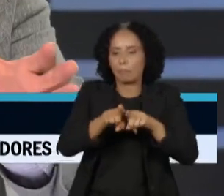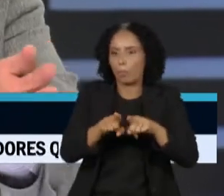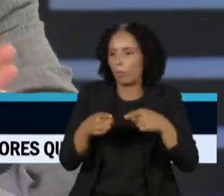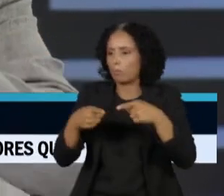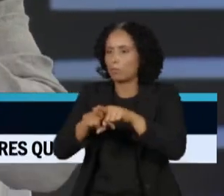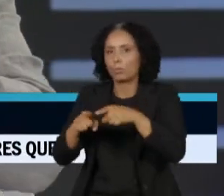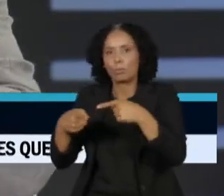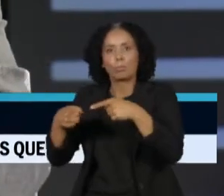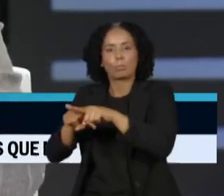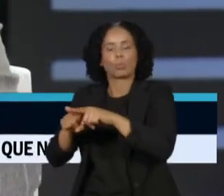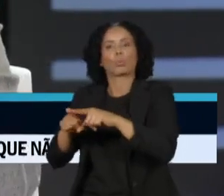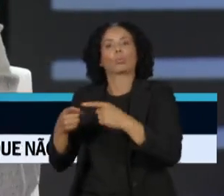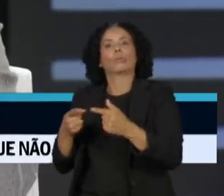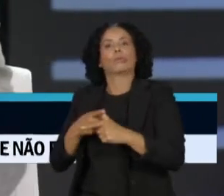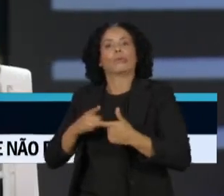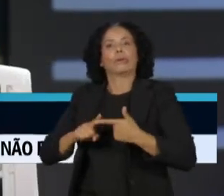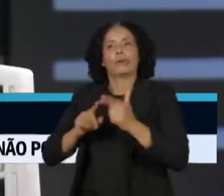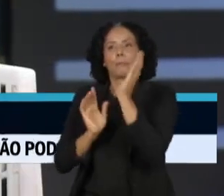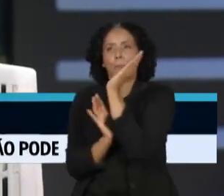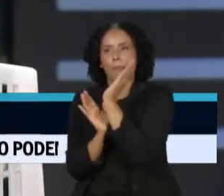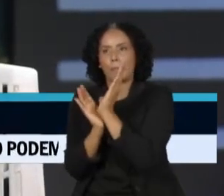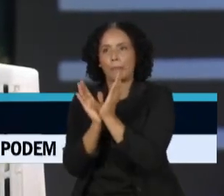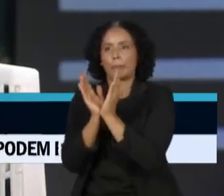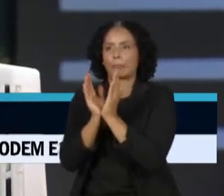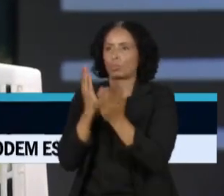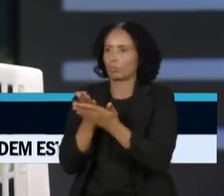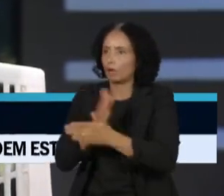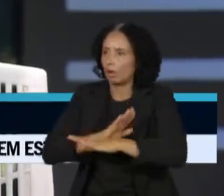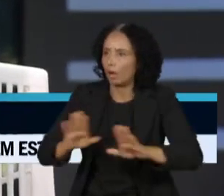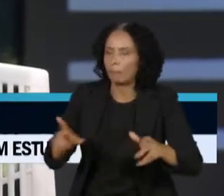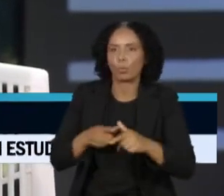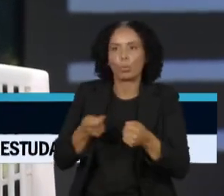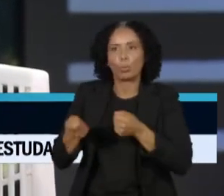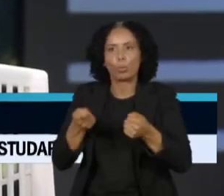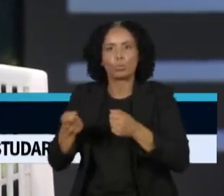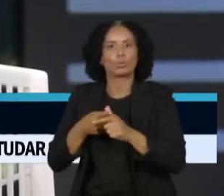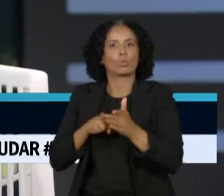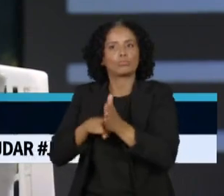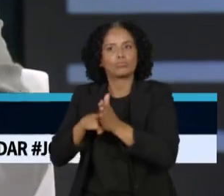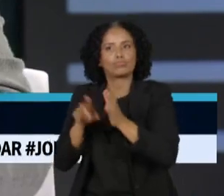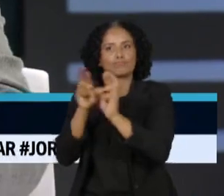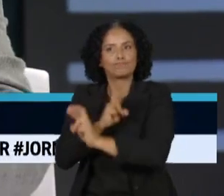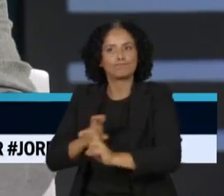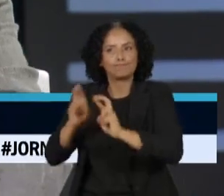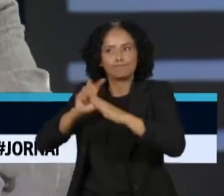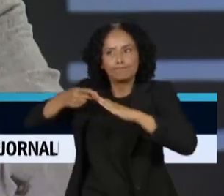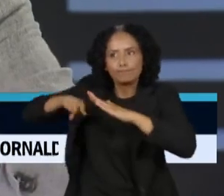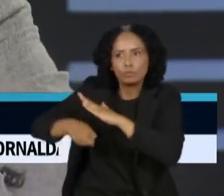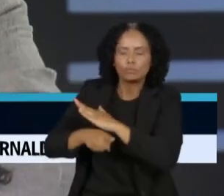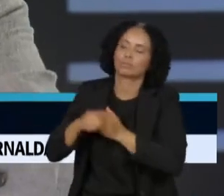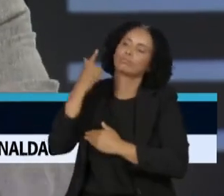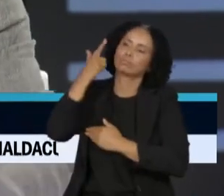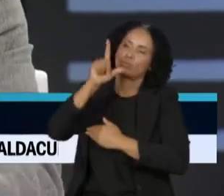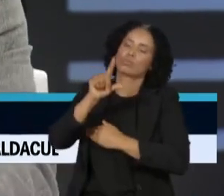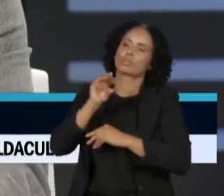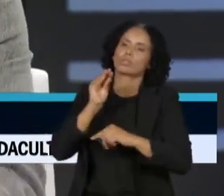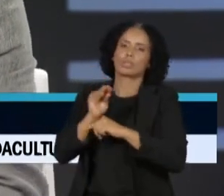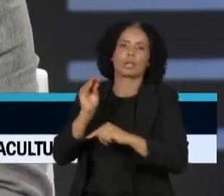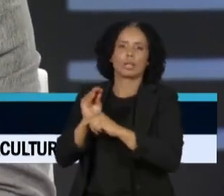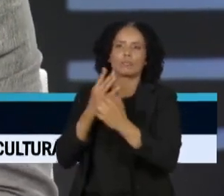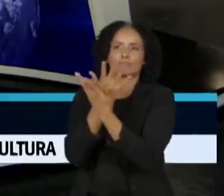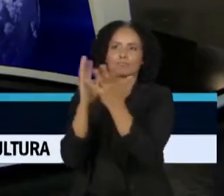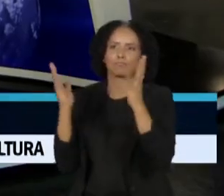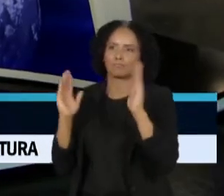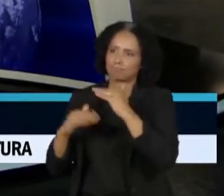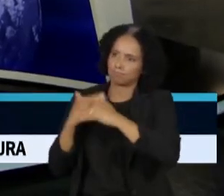desburocratização, incentivo econômico e comando e controle e fiscalização severa, é que vão garantir que a gente avance.